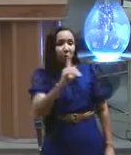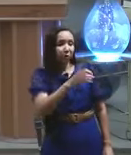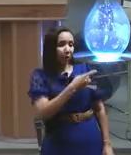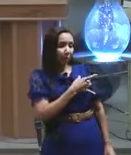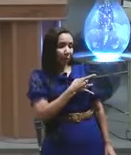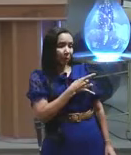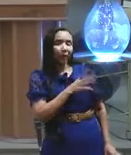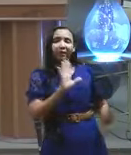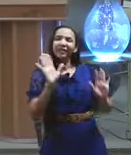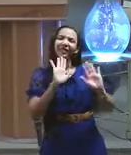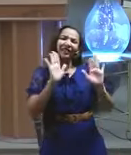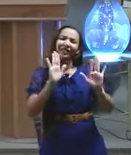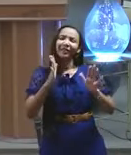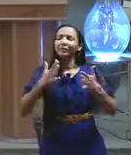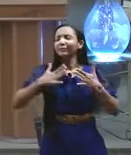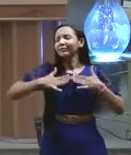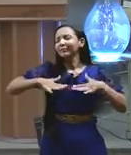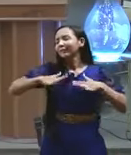tranquilo